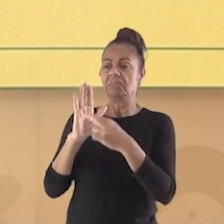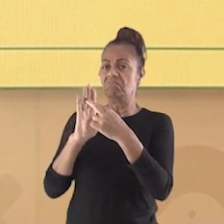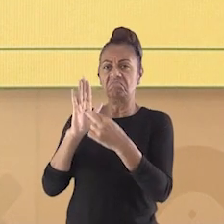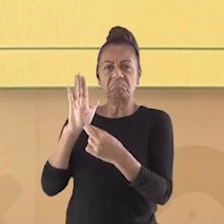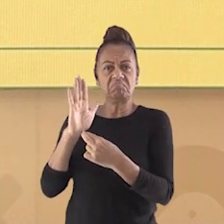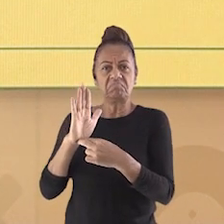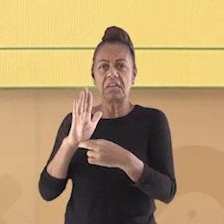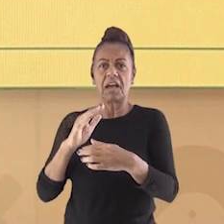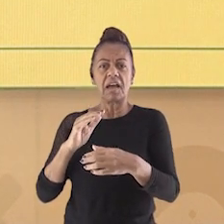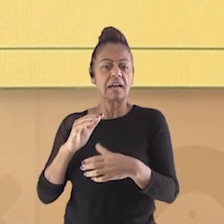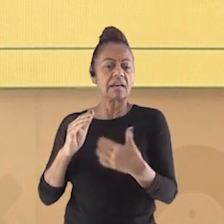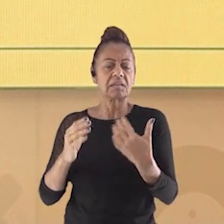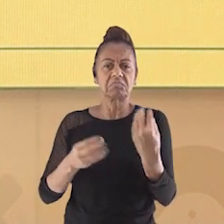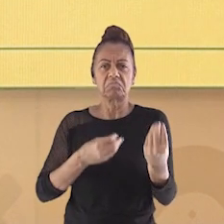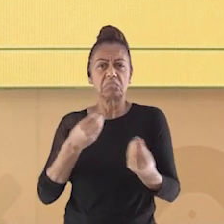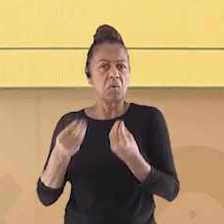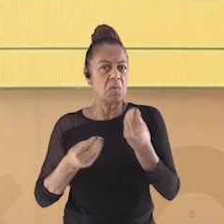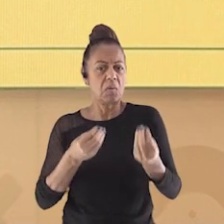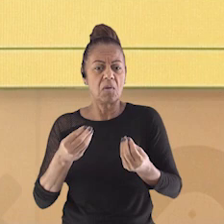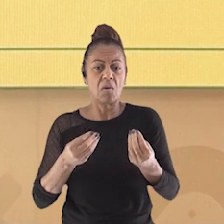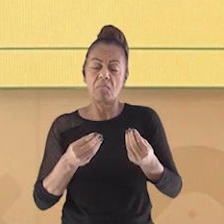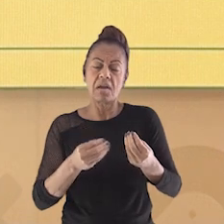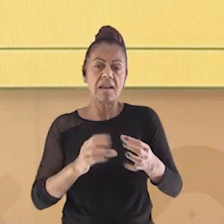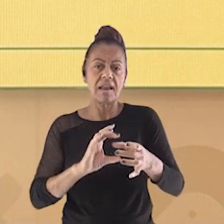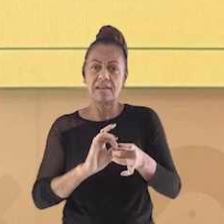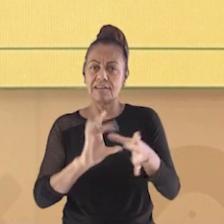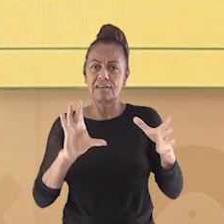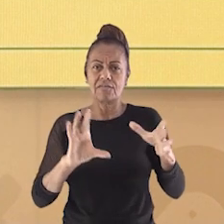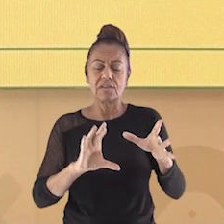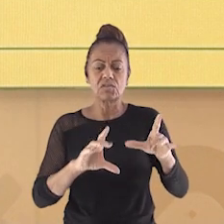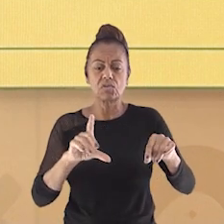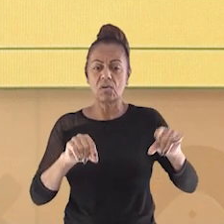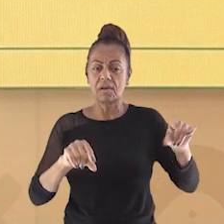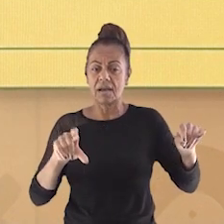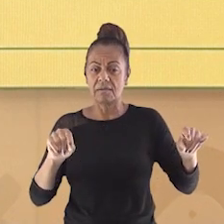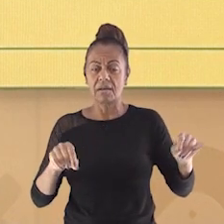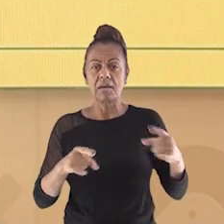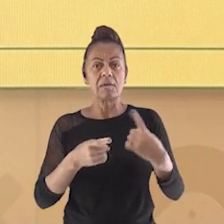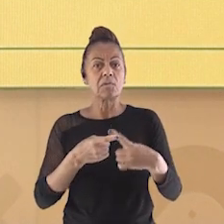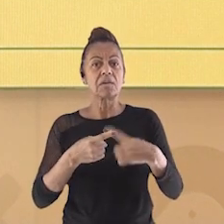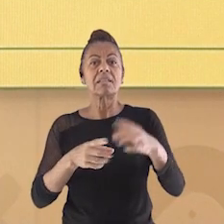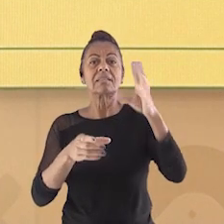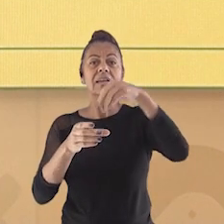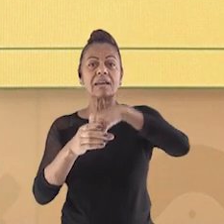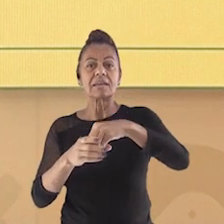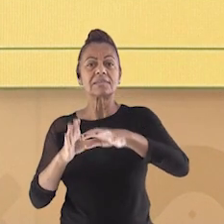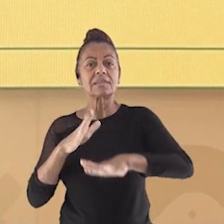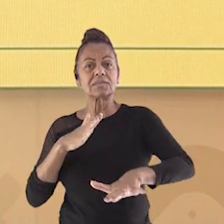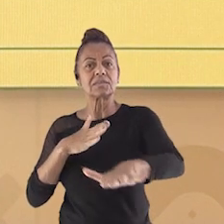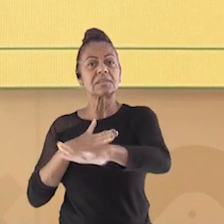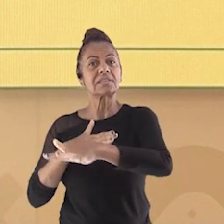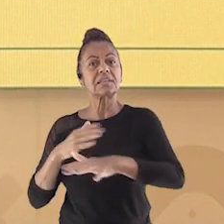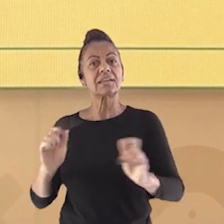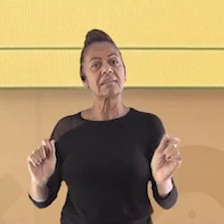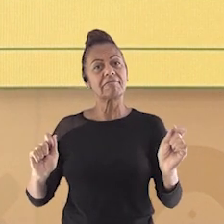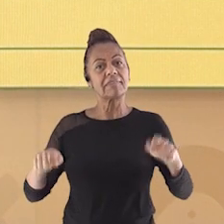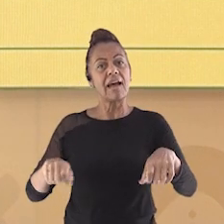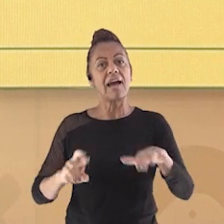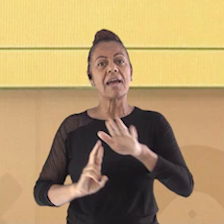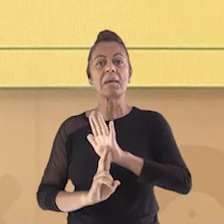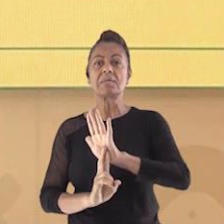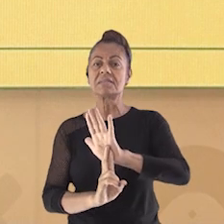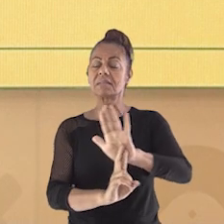criação dos mapas são muito variados e podem representar muitas coisas na sociedade, inclusive a